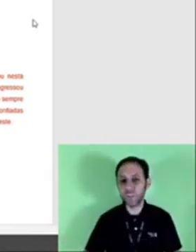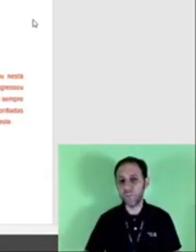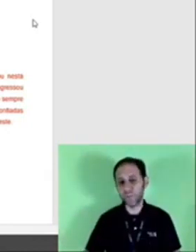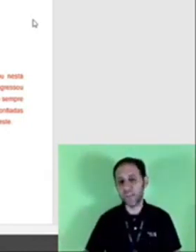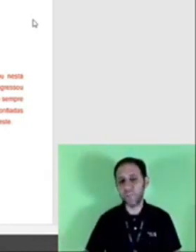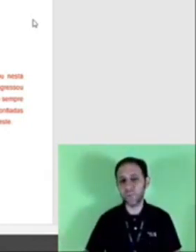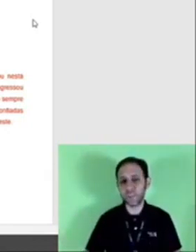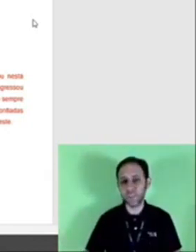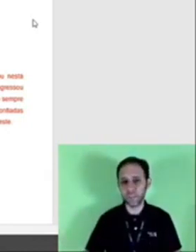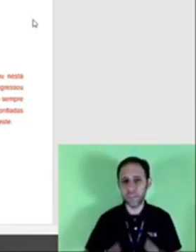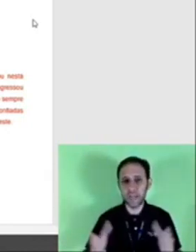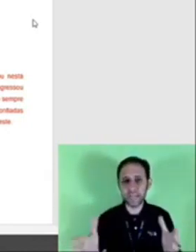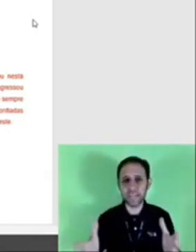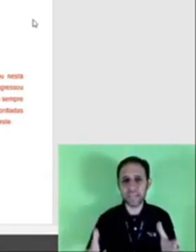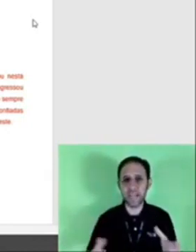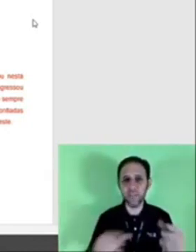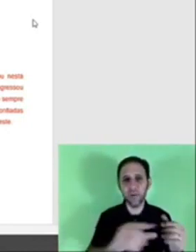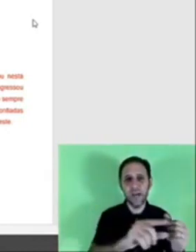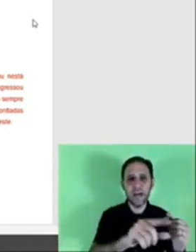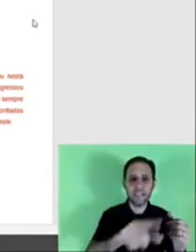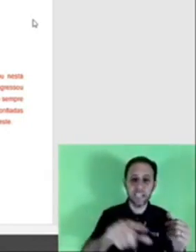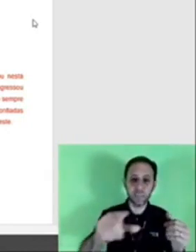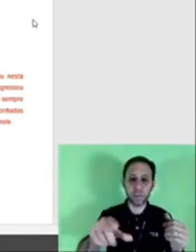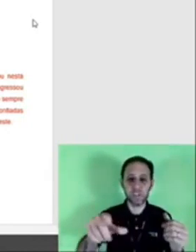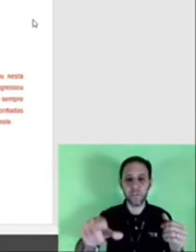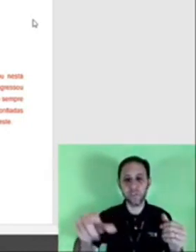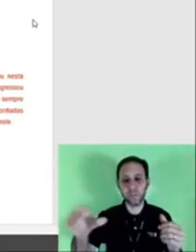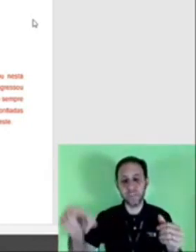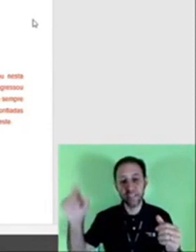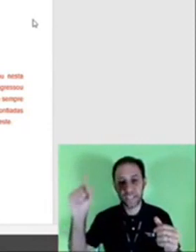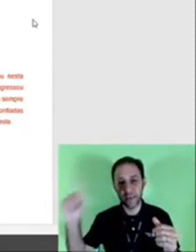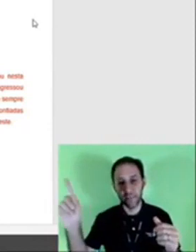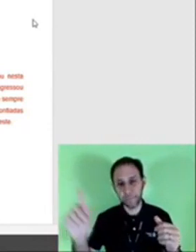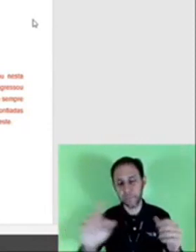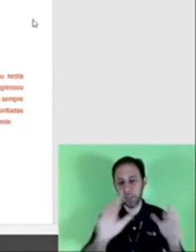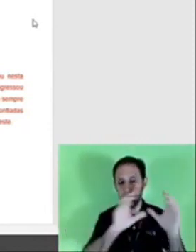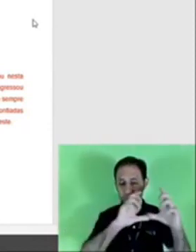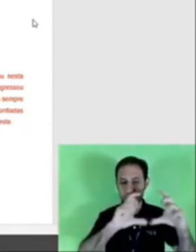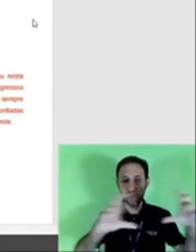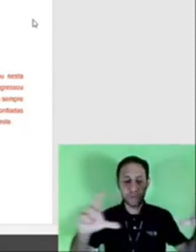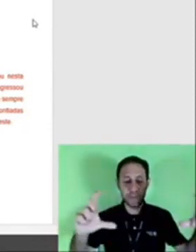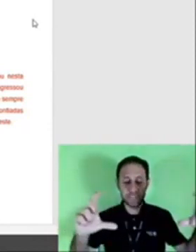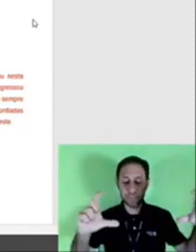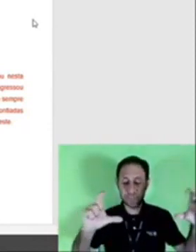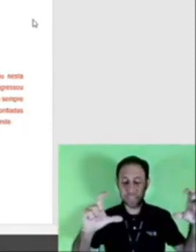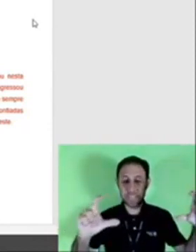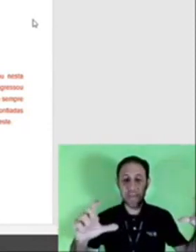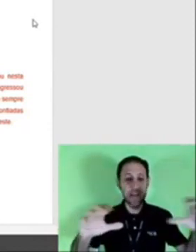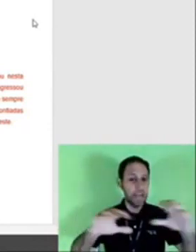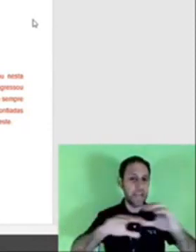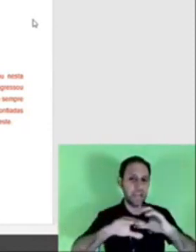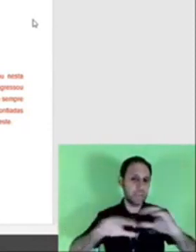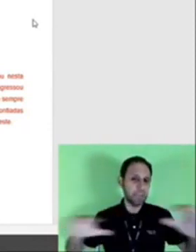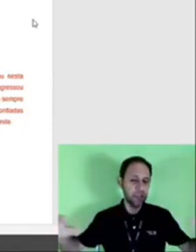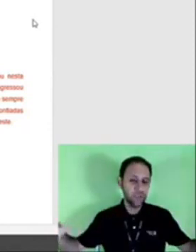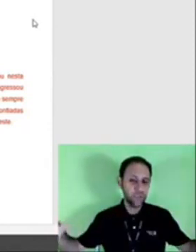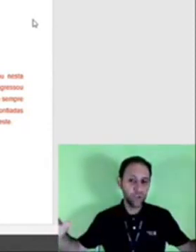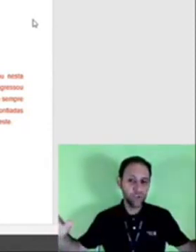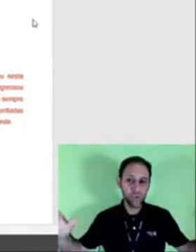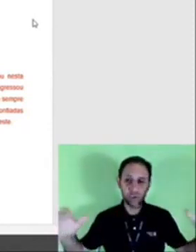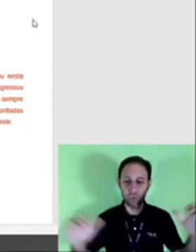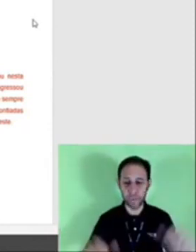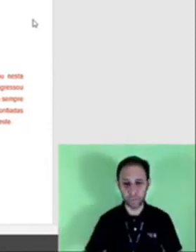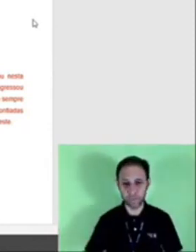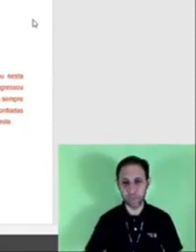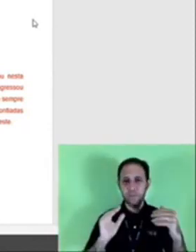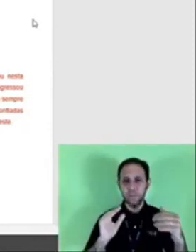a logotipo que é importante atestado atesto para os devidos fins que então essa frase para iniciar ela é padrão de